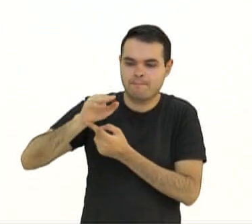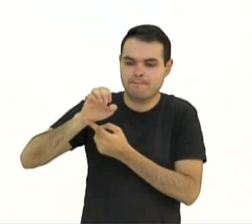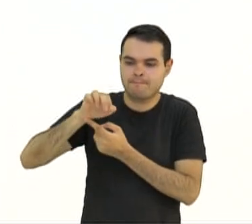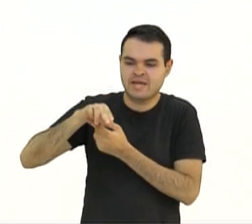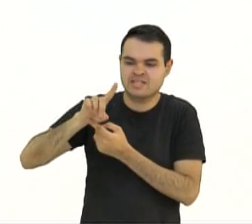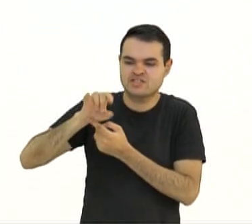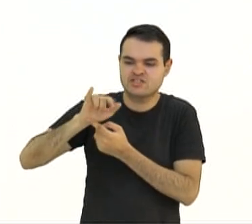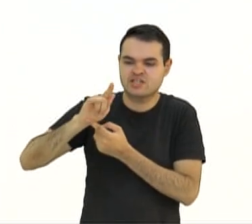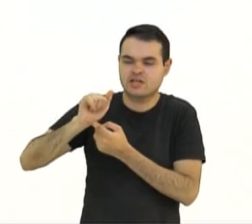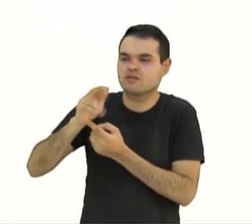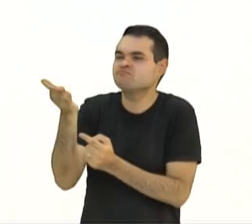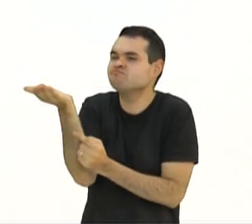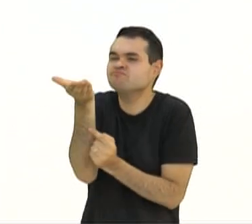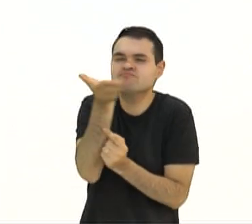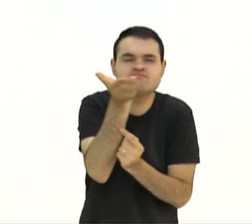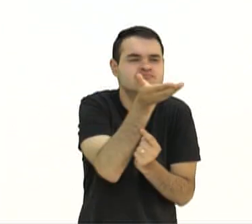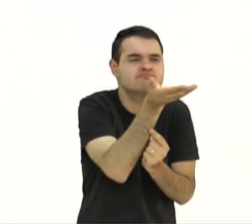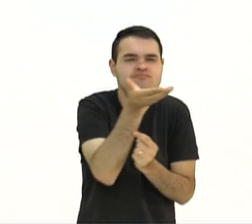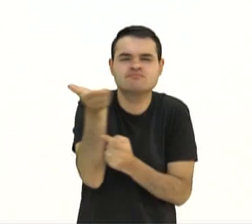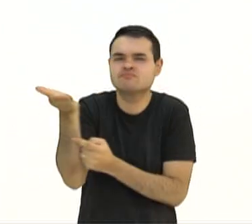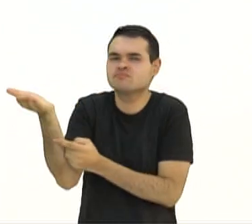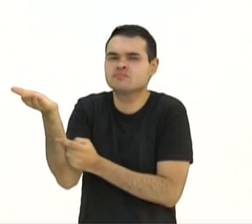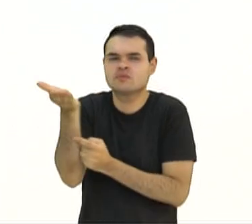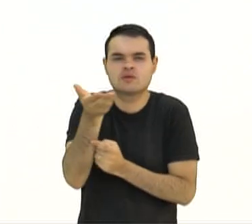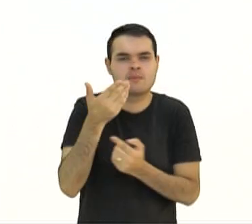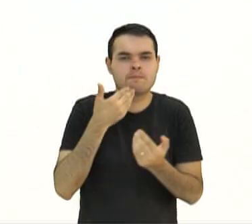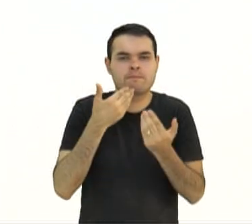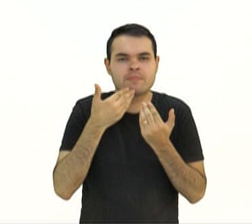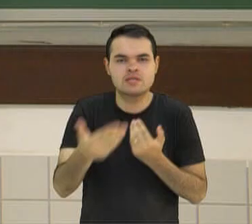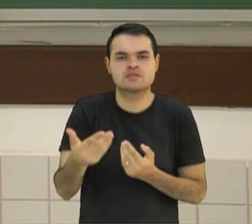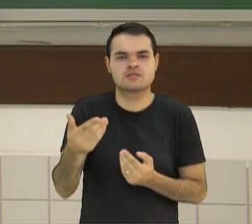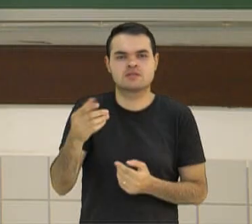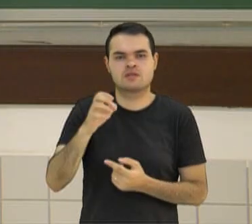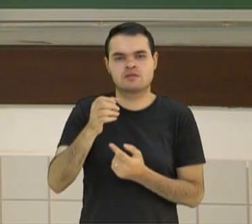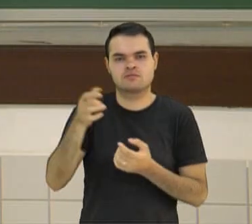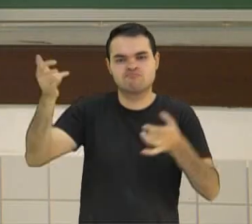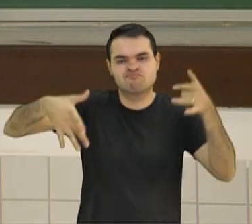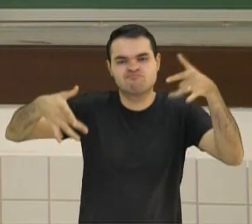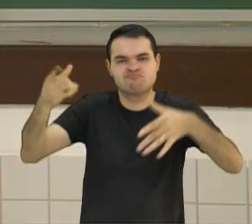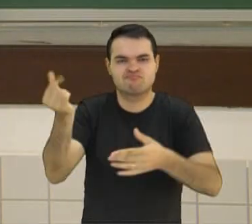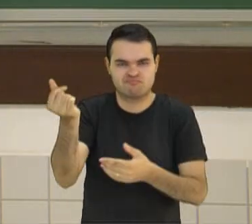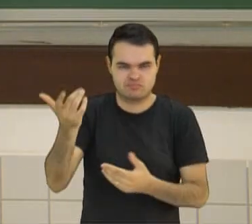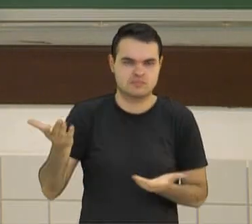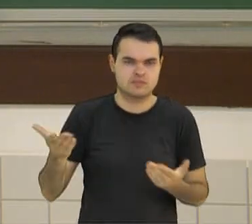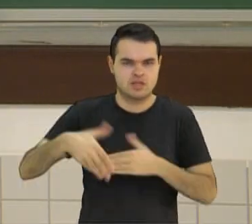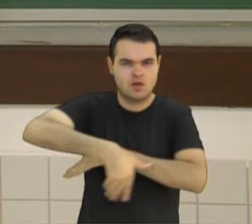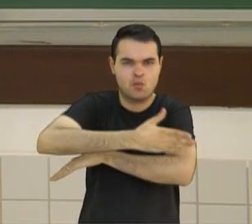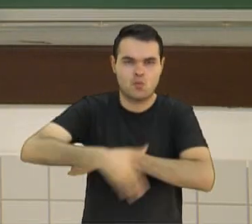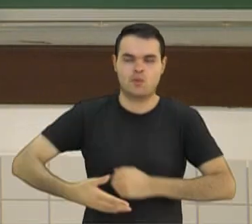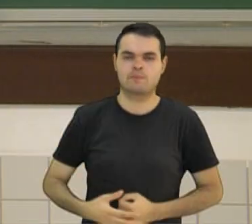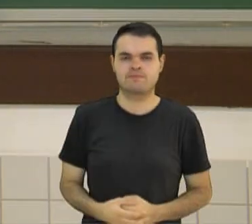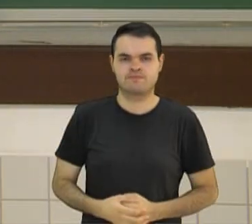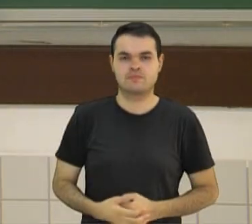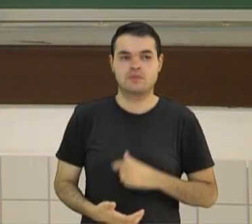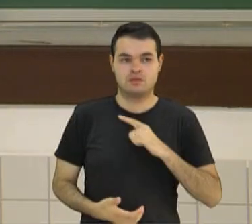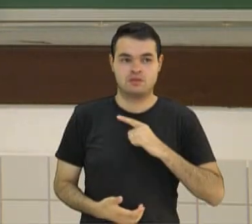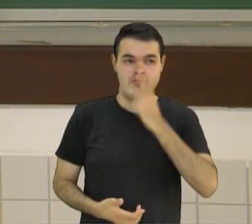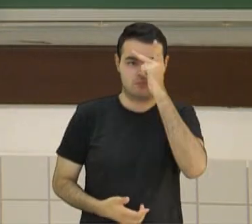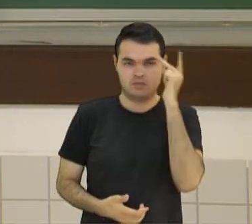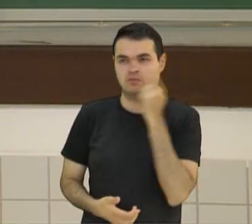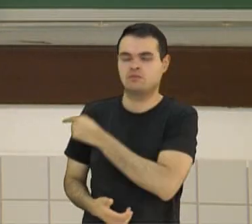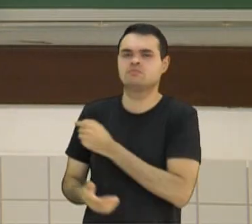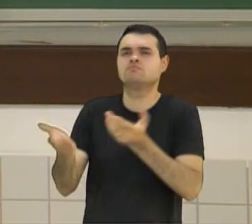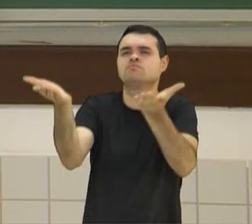Mendigar é pedir esmolas na rua. Isso é mendicância. Então, ali nós vemos uma pessoa pedindo